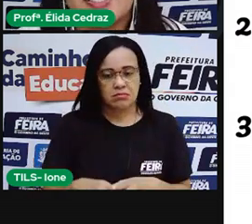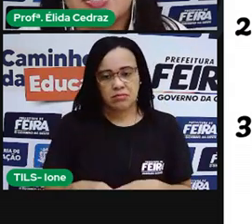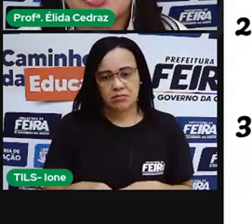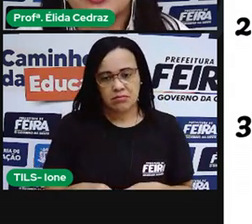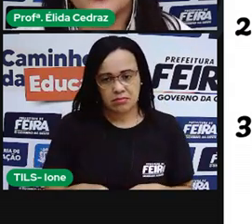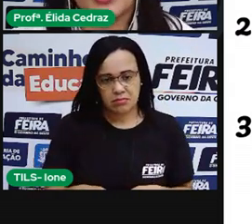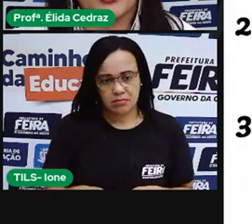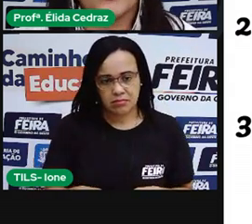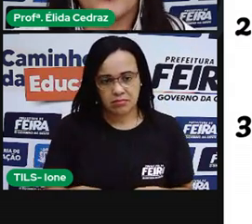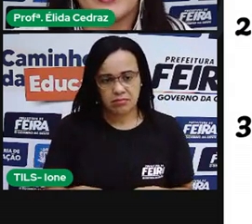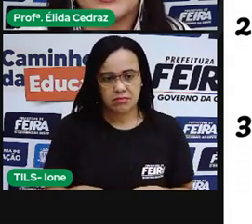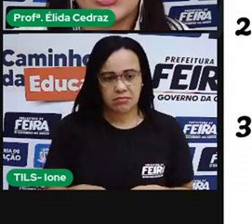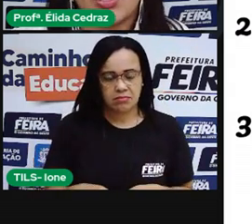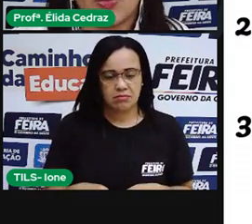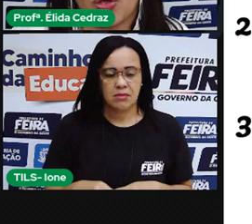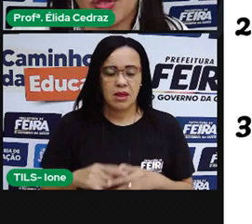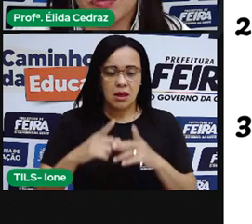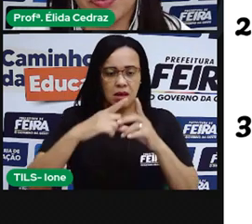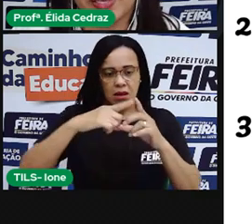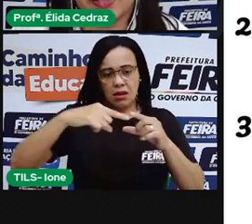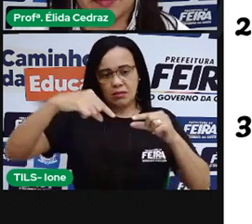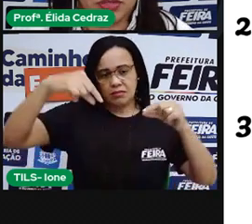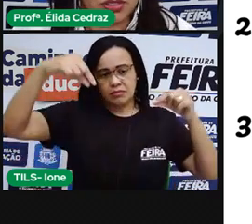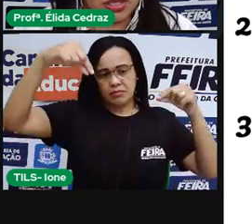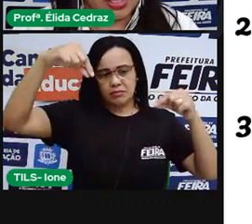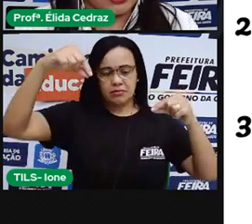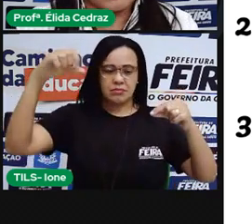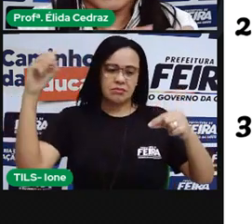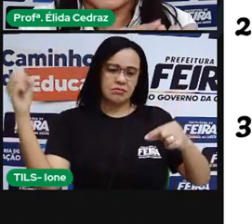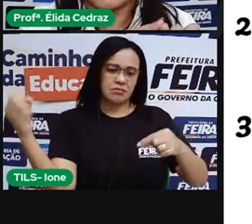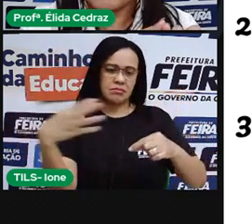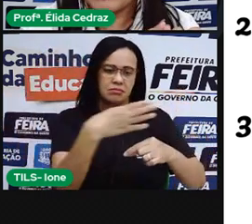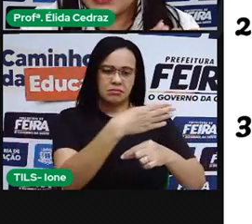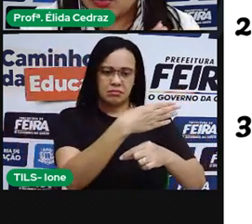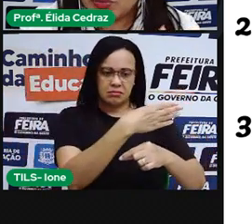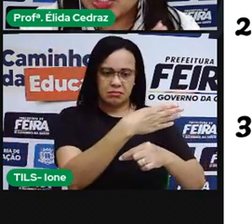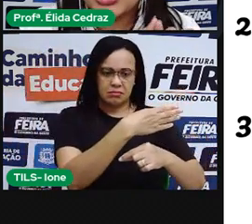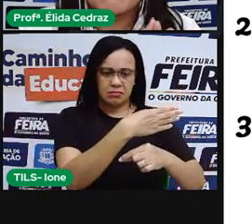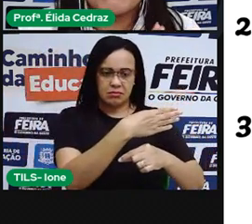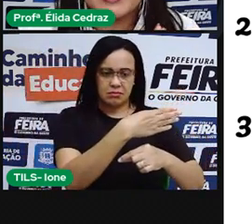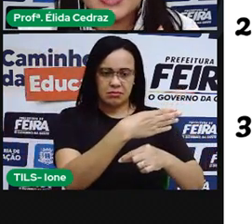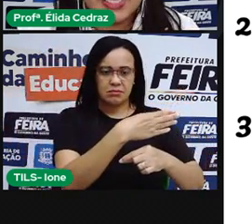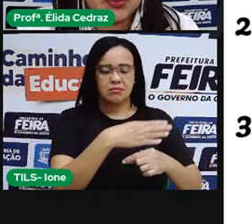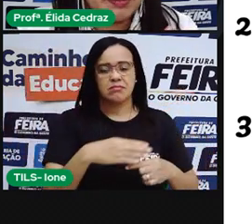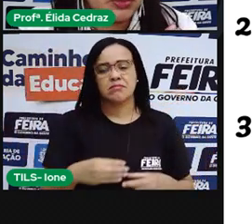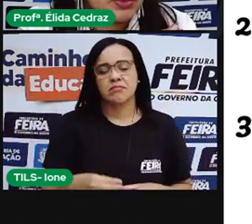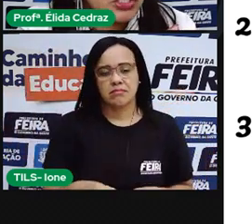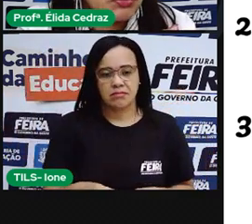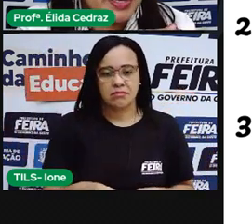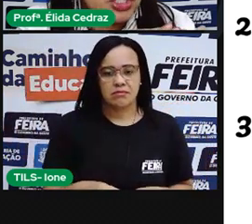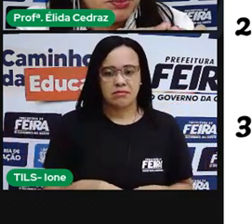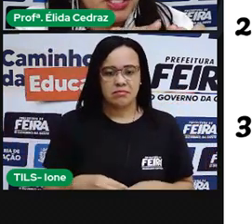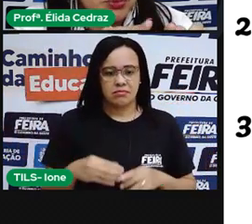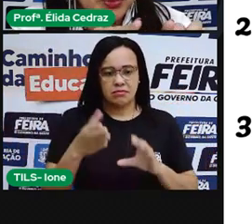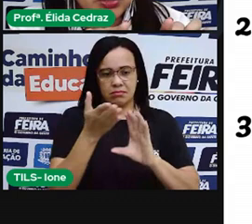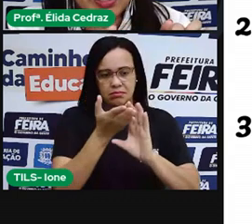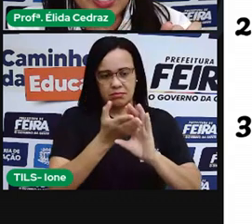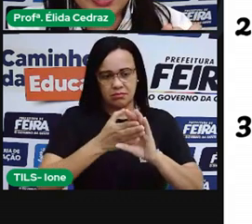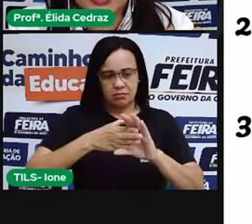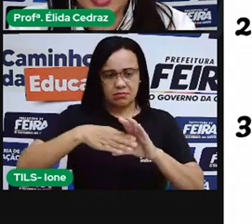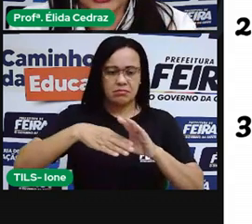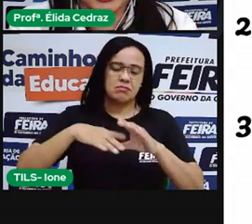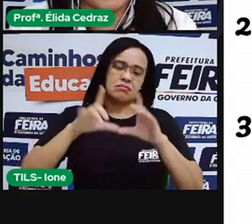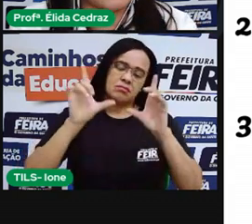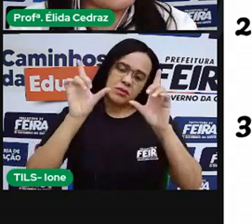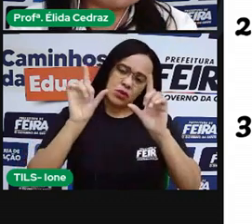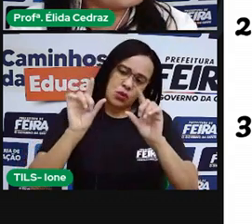Isso! Lua nova. A Lua minguante, a fase da Lua minguante vai diminuindo a